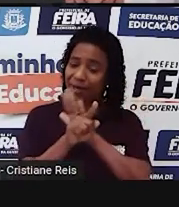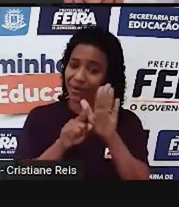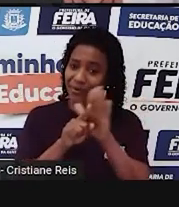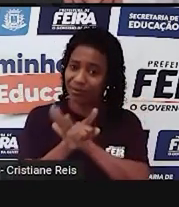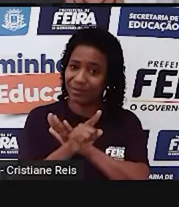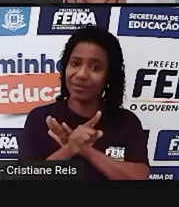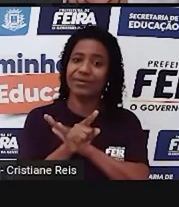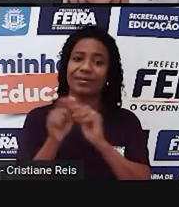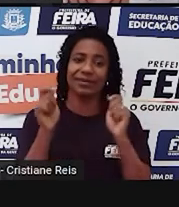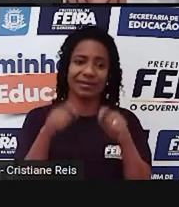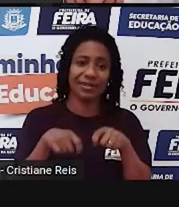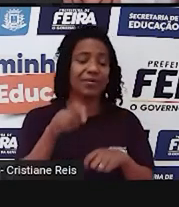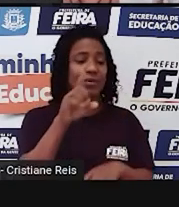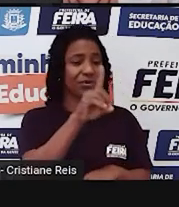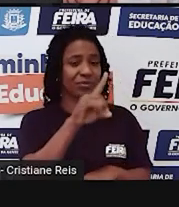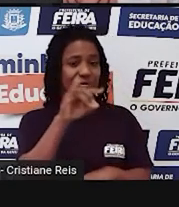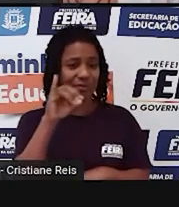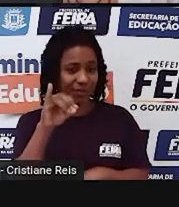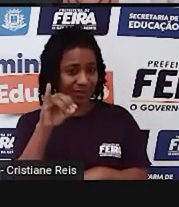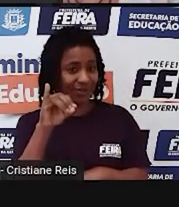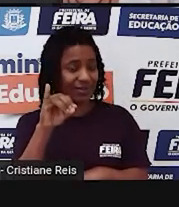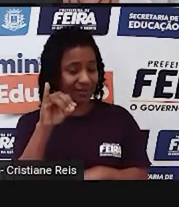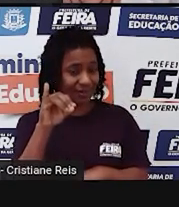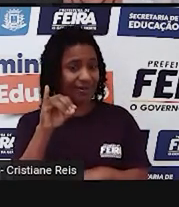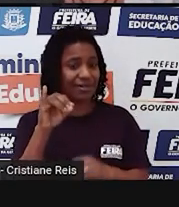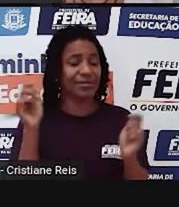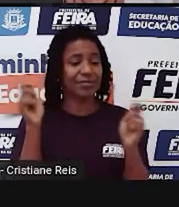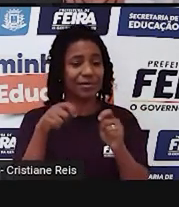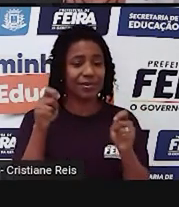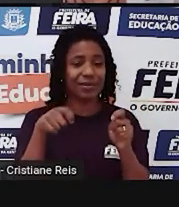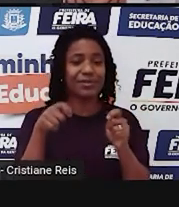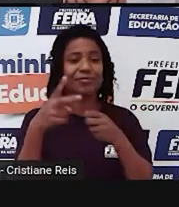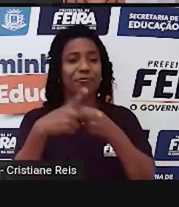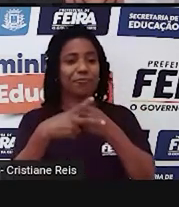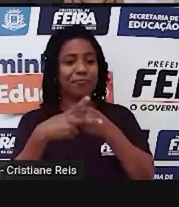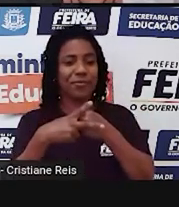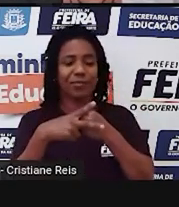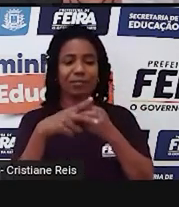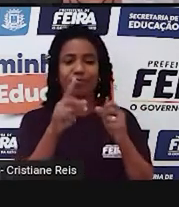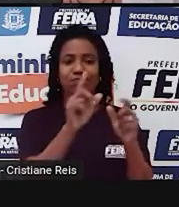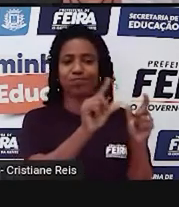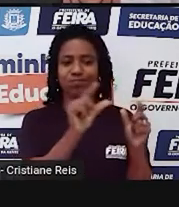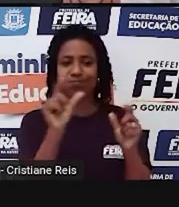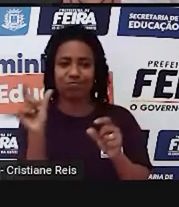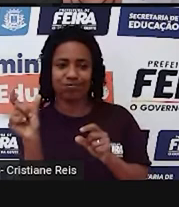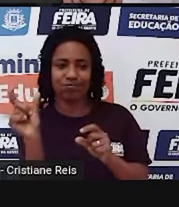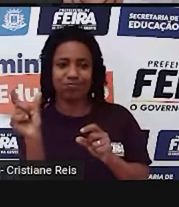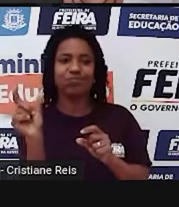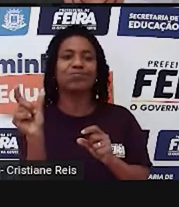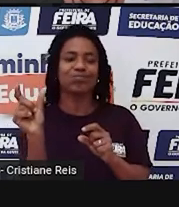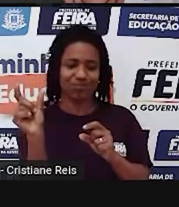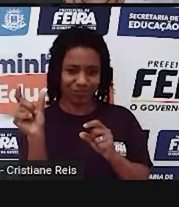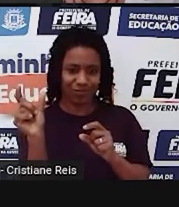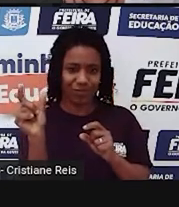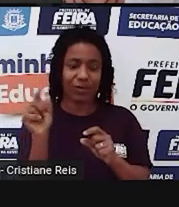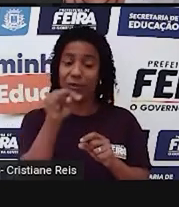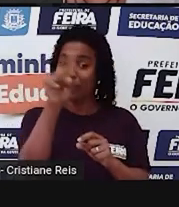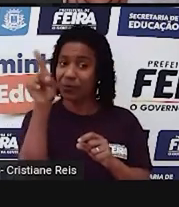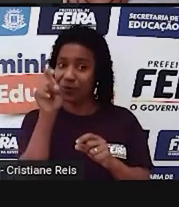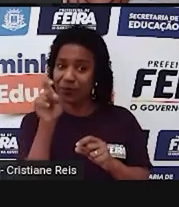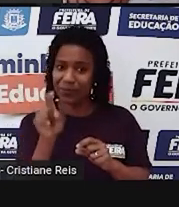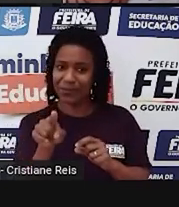utilizarei D, a frase com o verbo na sua forma original, e não nos esqueçamos de colocar o ponto de